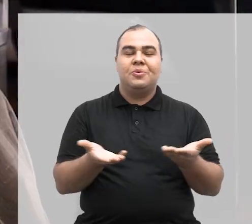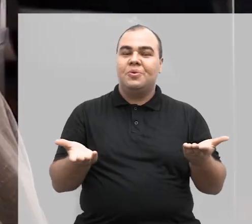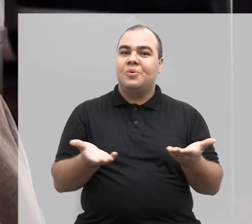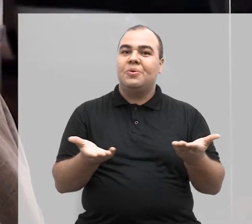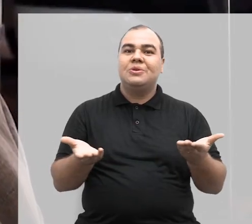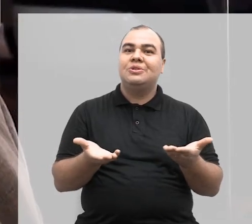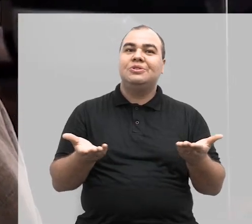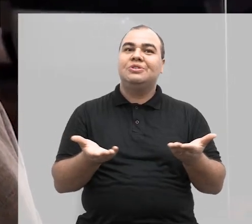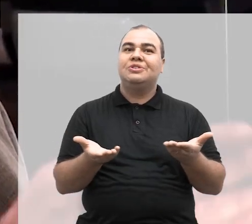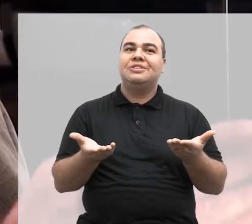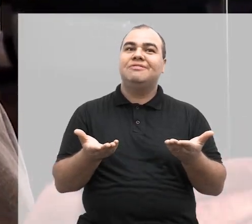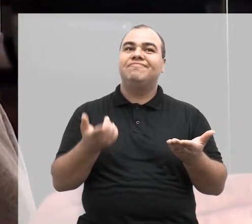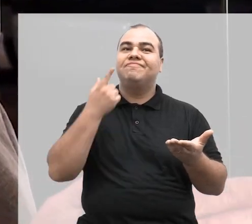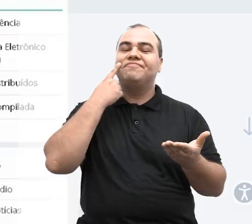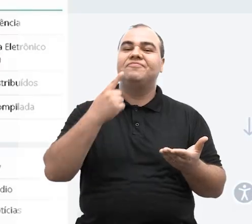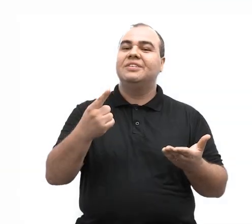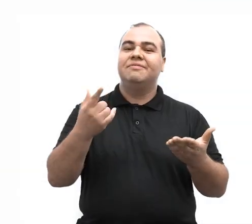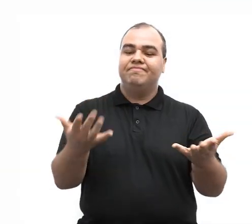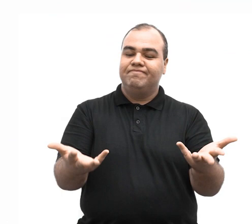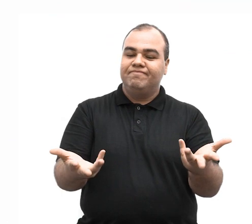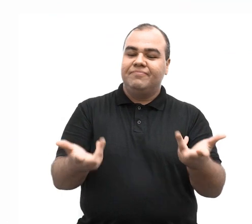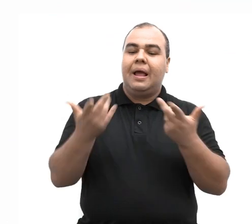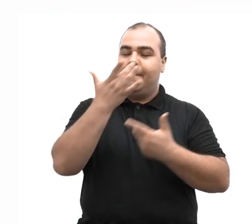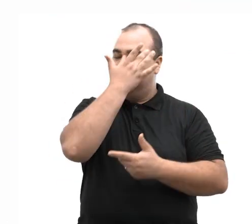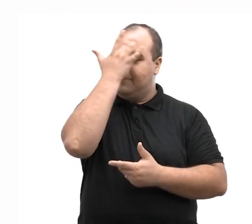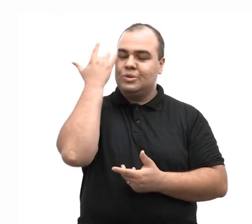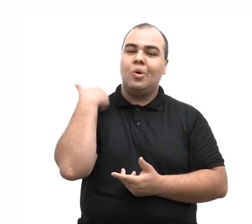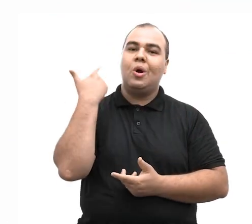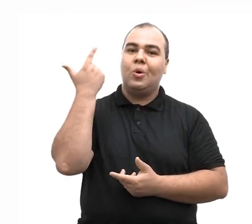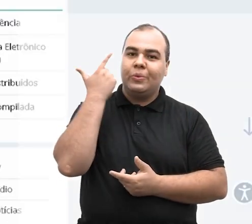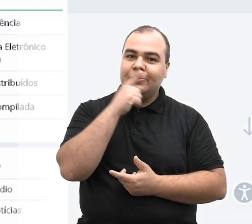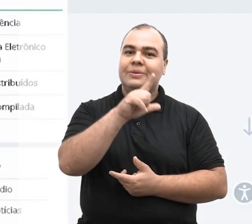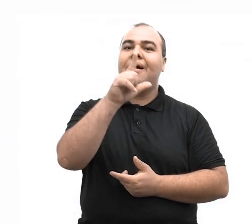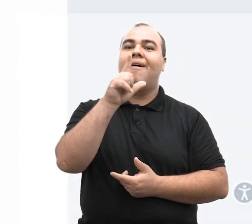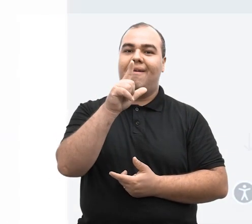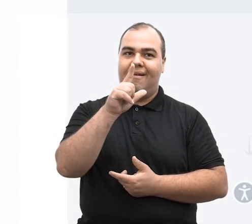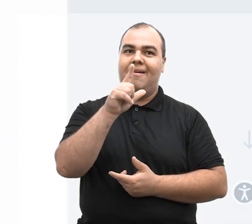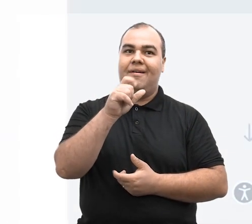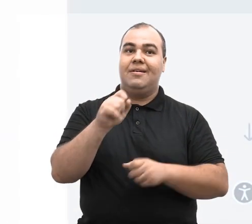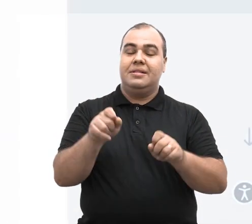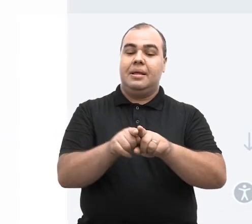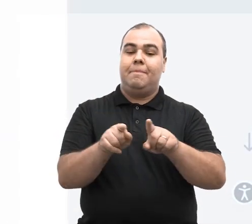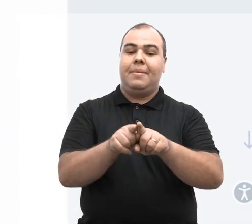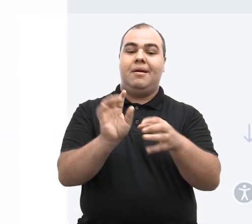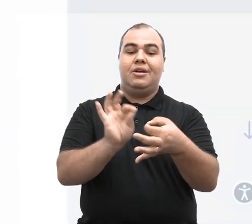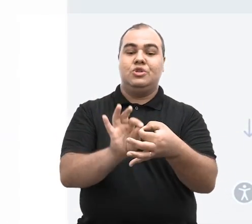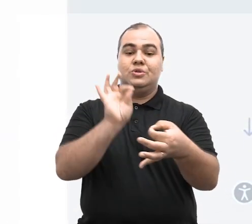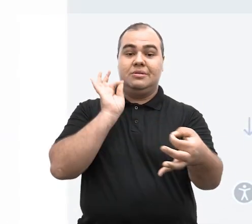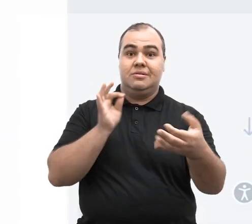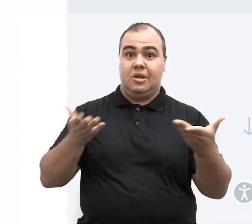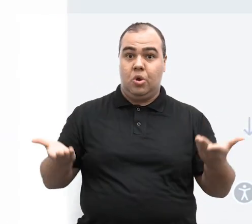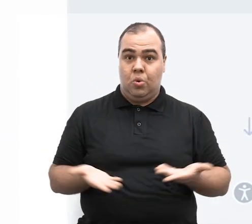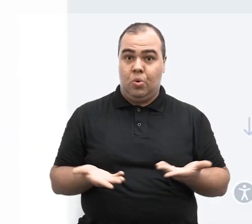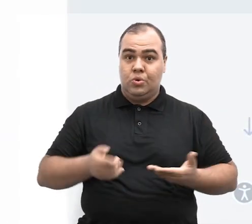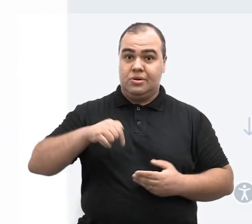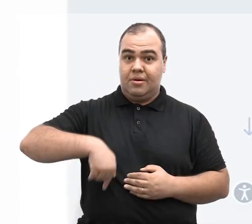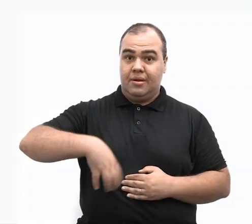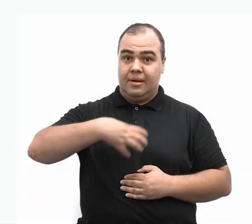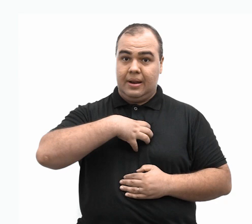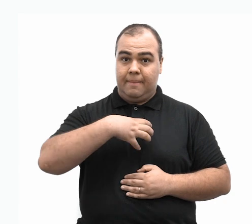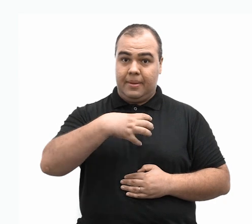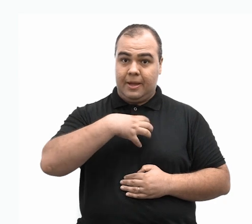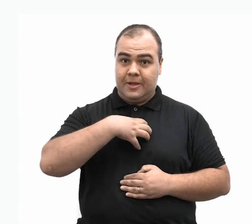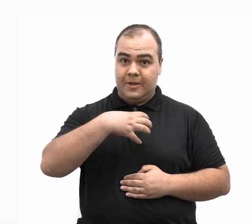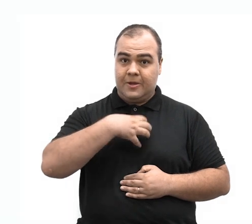Hoje em dia existe o título NET, que a pessoa faz isso à distância. Hoje em dia, aqui na Bahia,